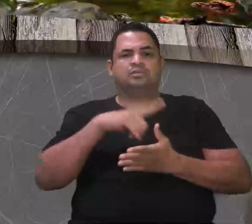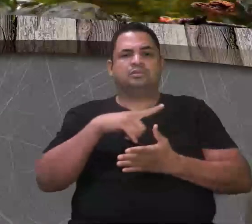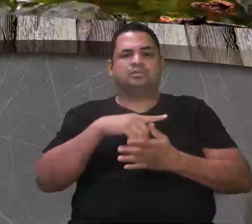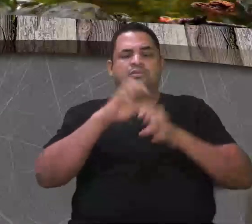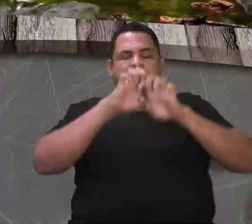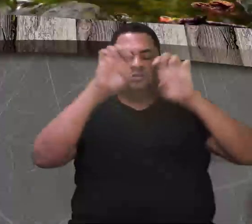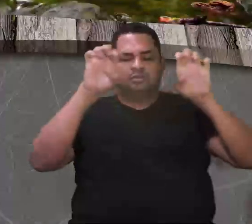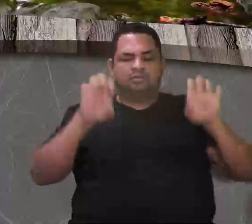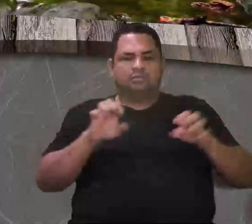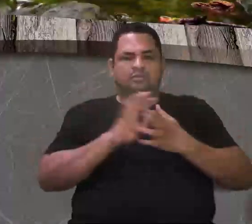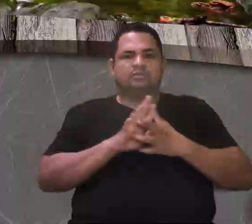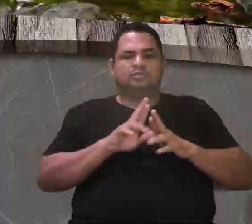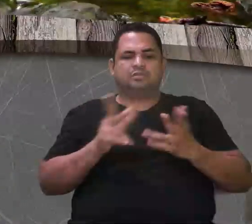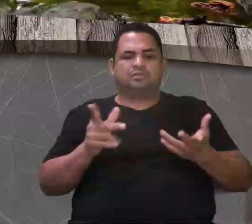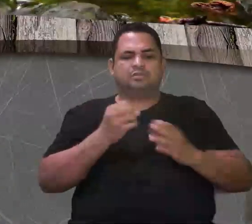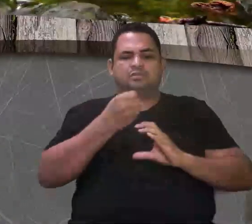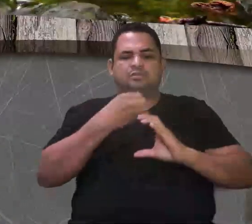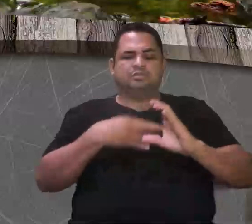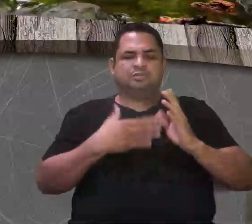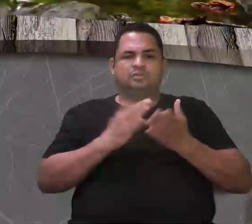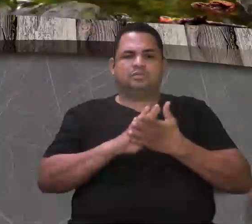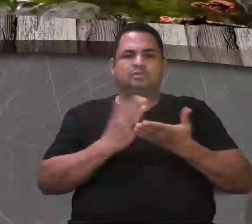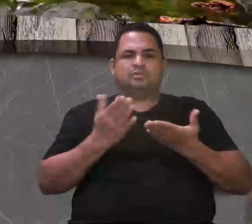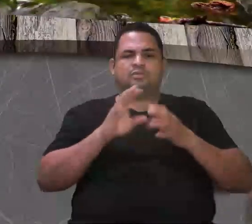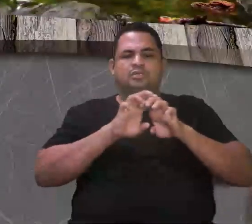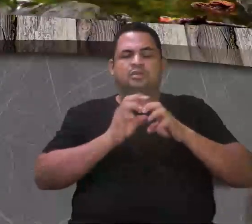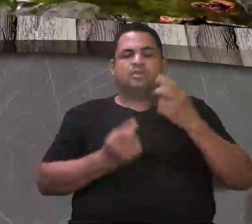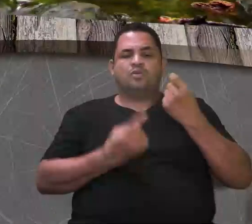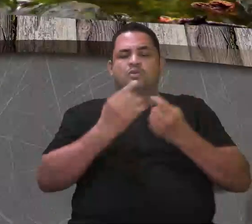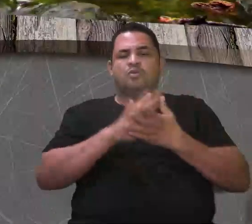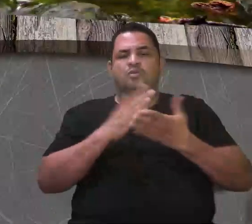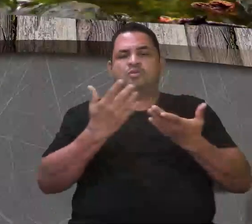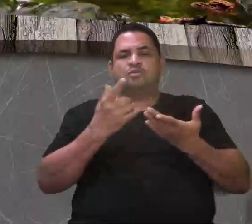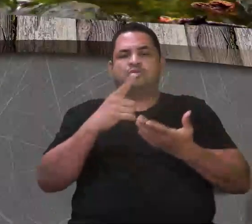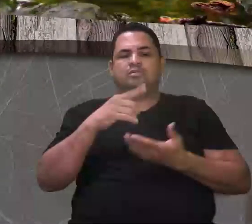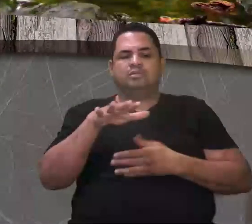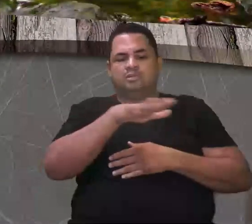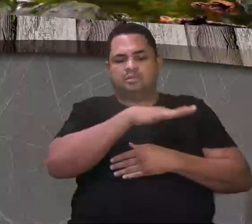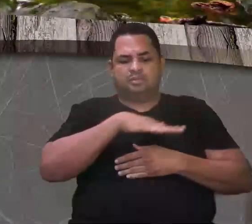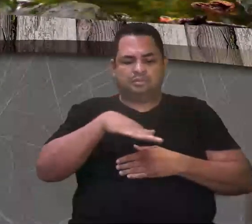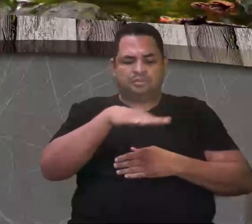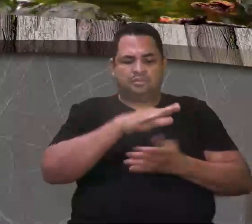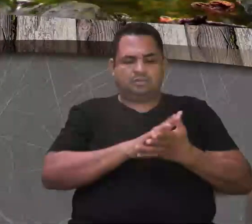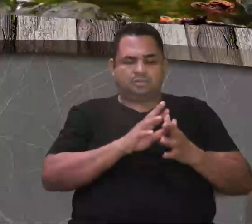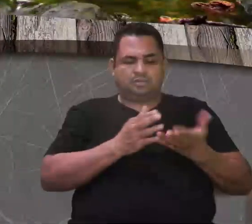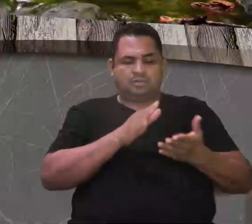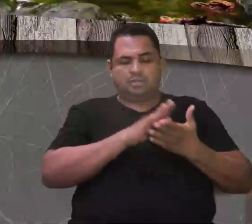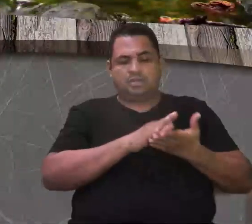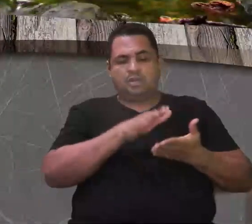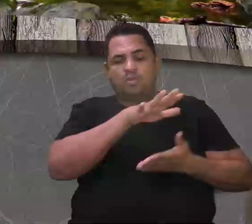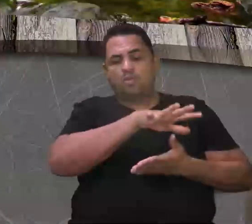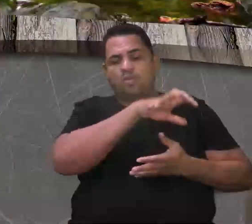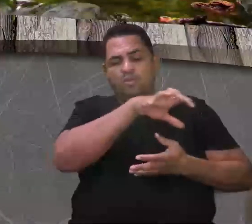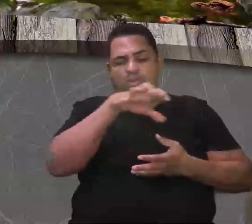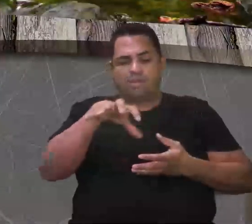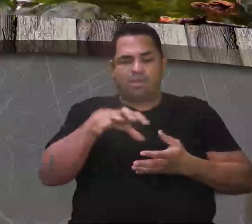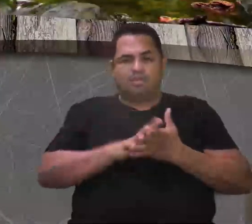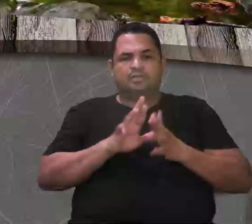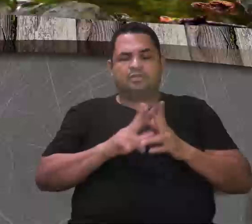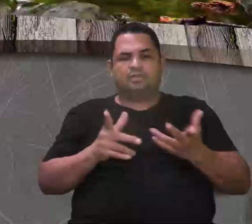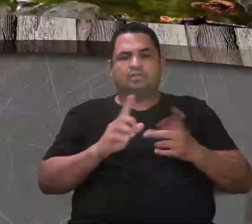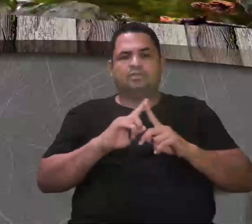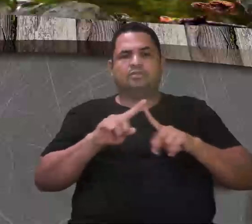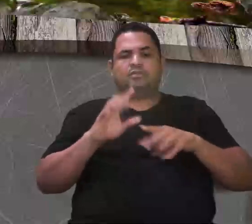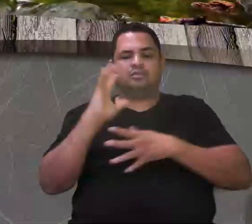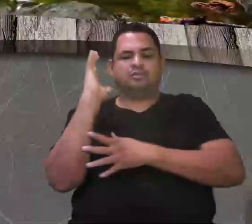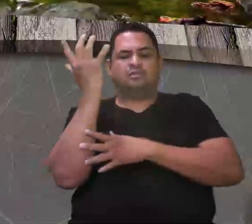ter estruturas, diferentes funções, diferentes de algumas estruturas, tá? Pra ocupar esses ambientes também diferentes. Certo? Mas